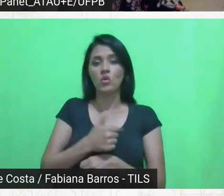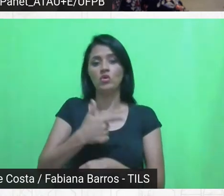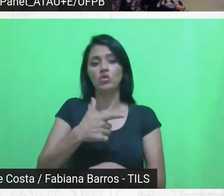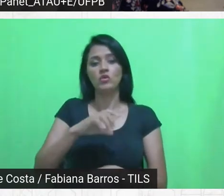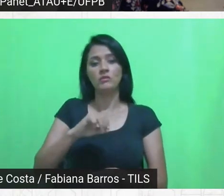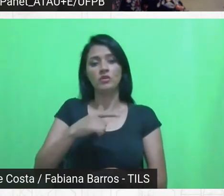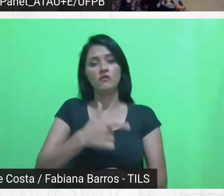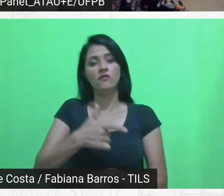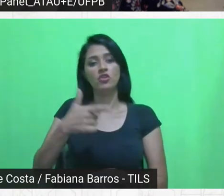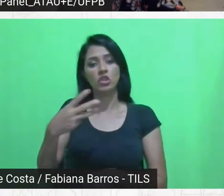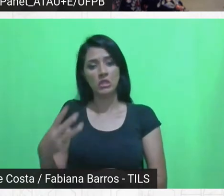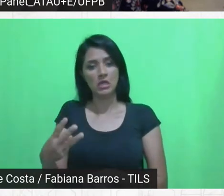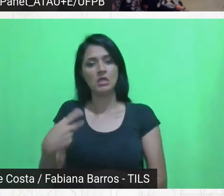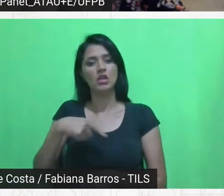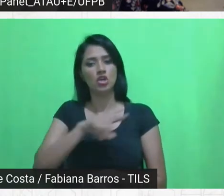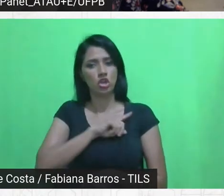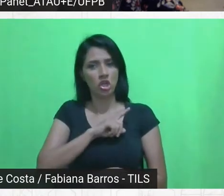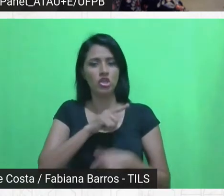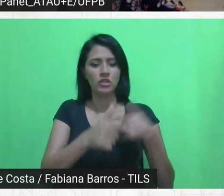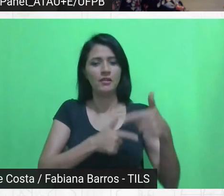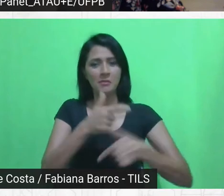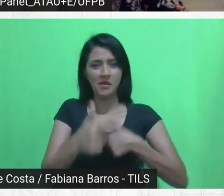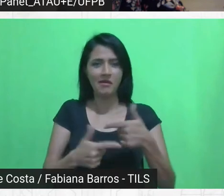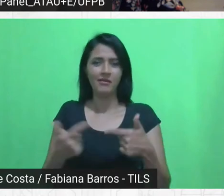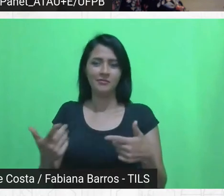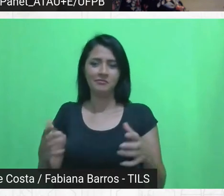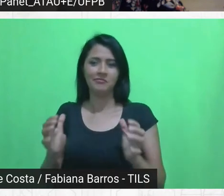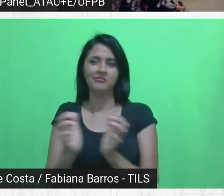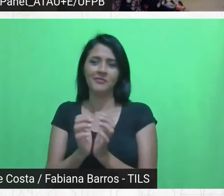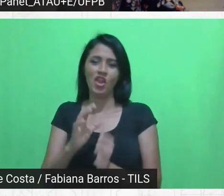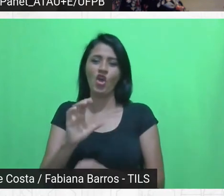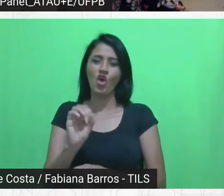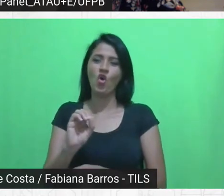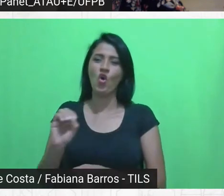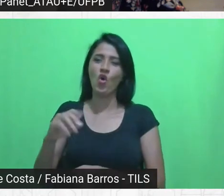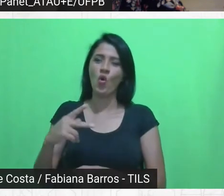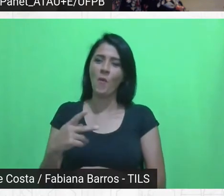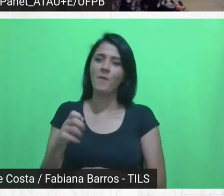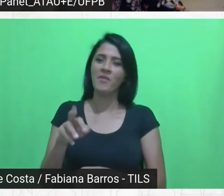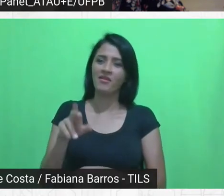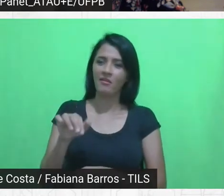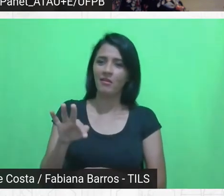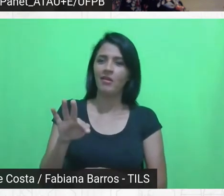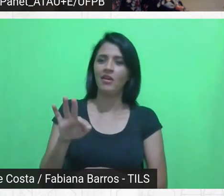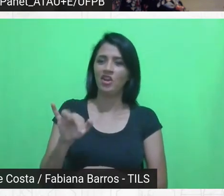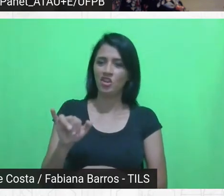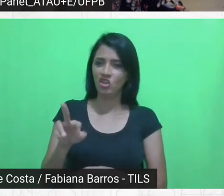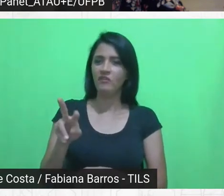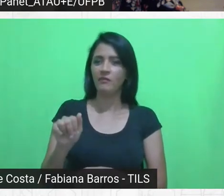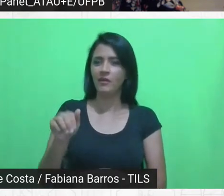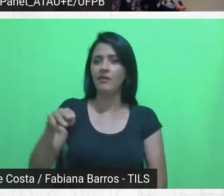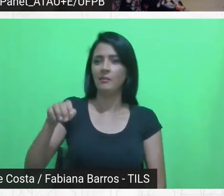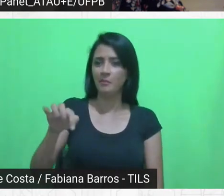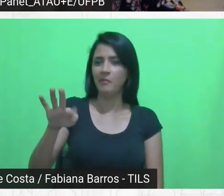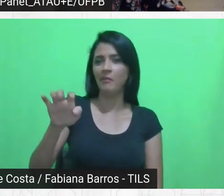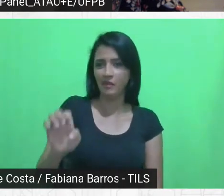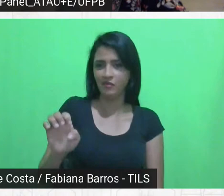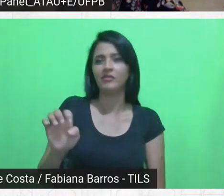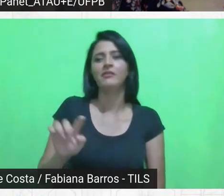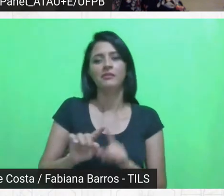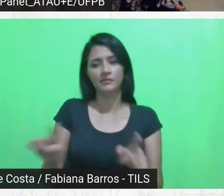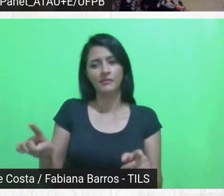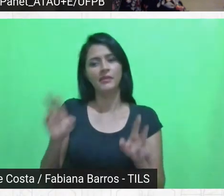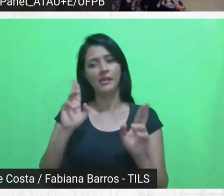trabalhe cooperativamente, vamos firme, não posso falar, mas estou esperando a minha